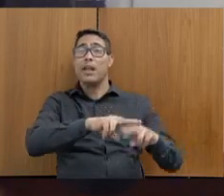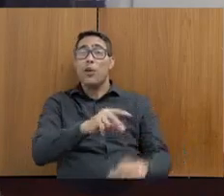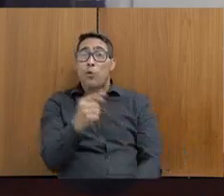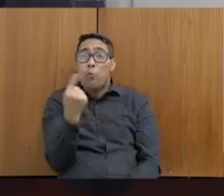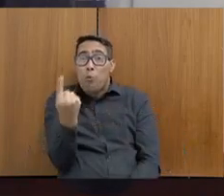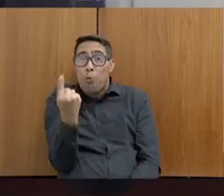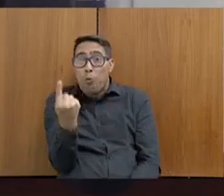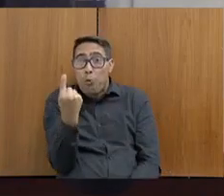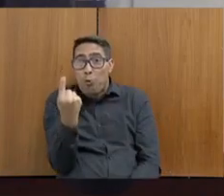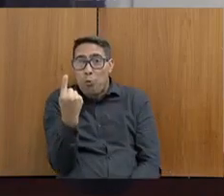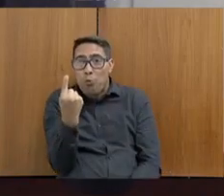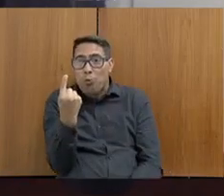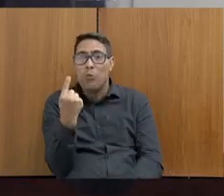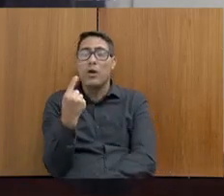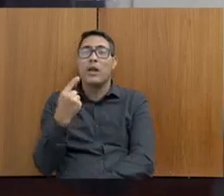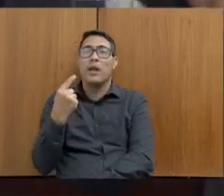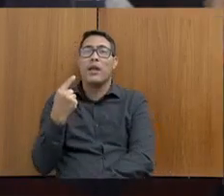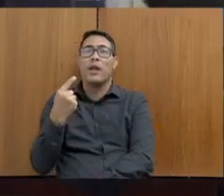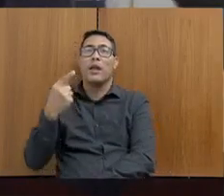Um.